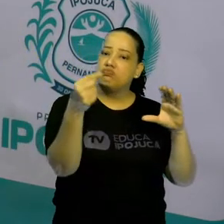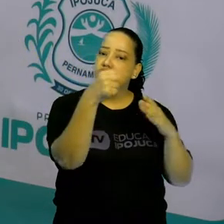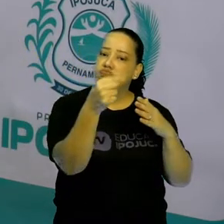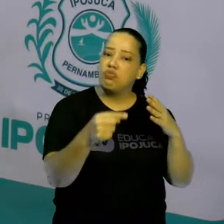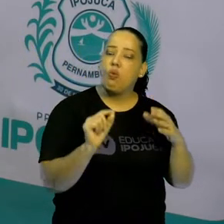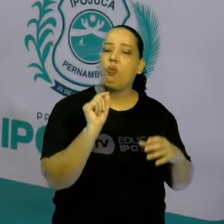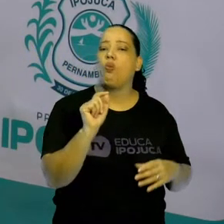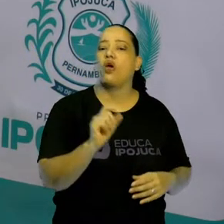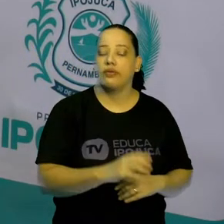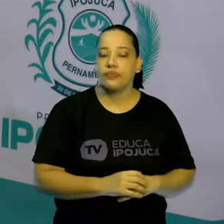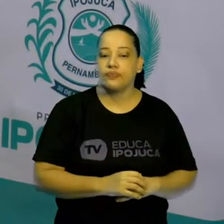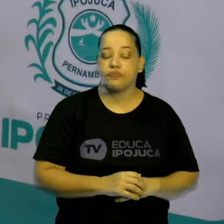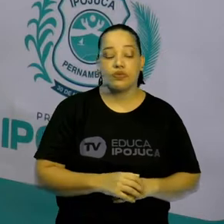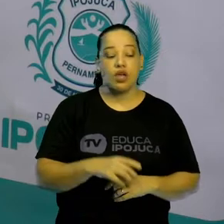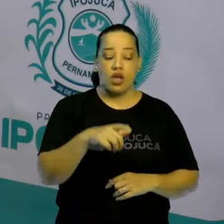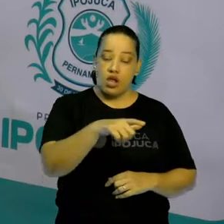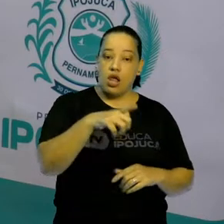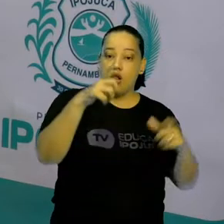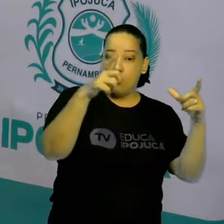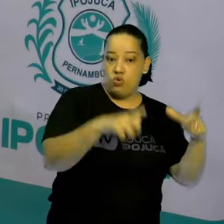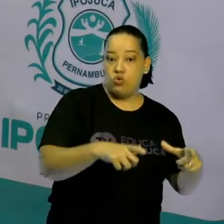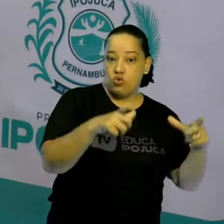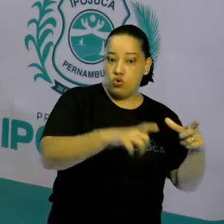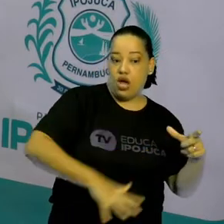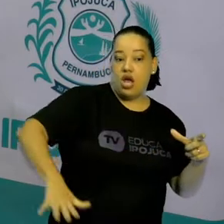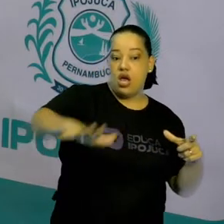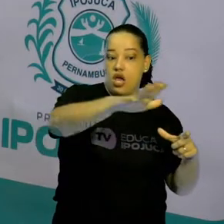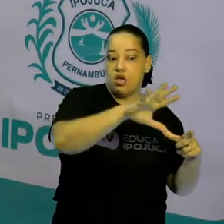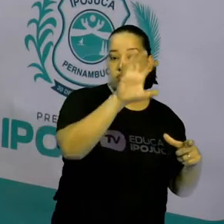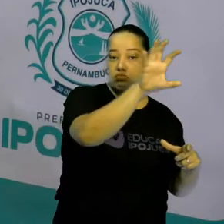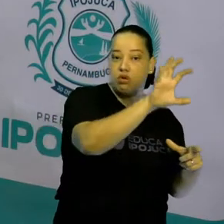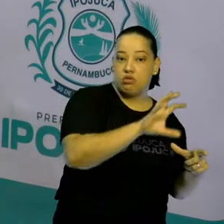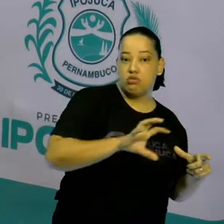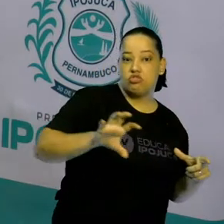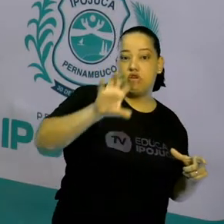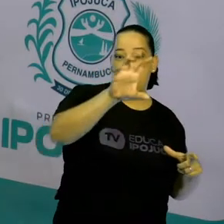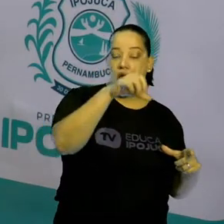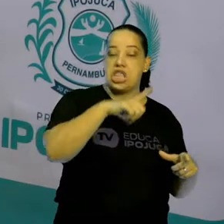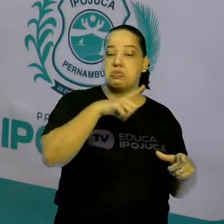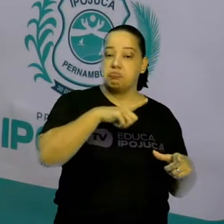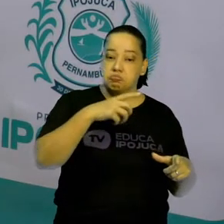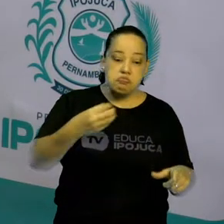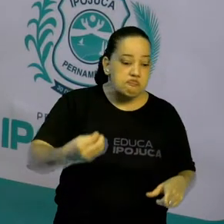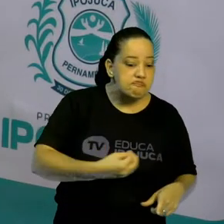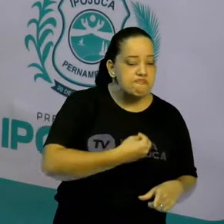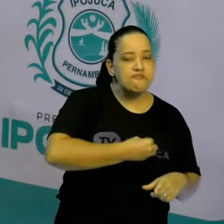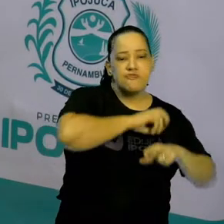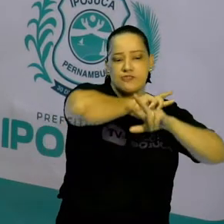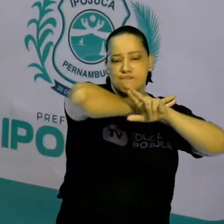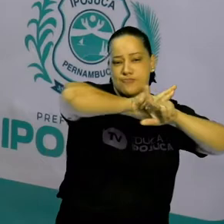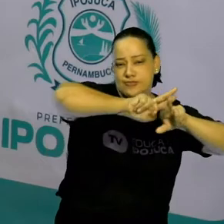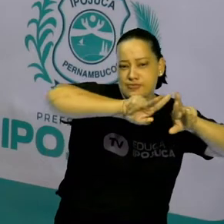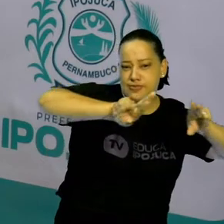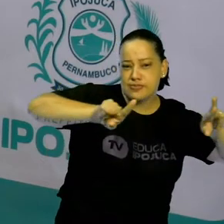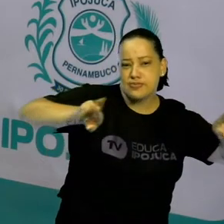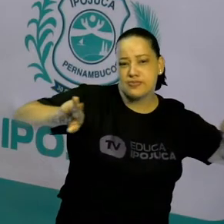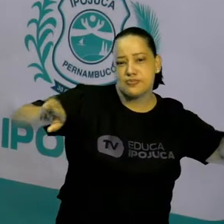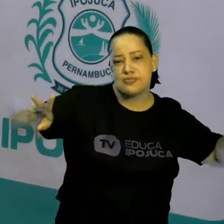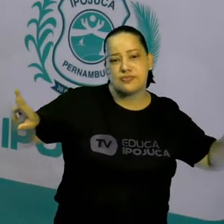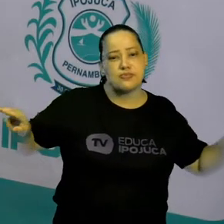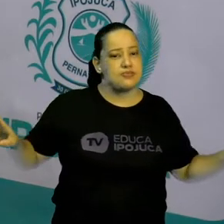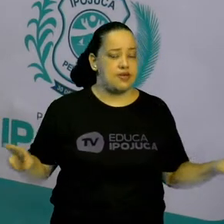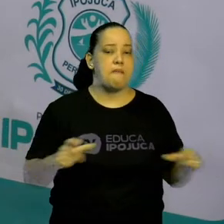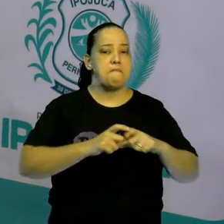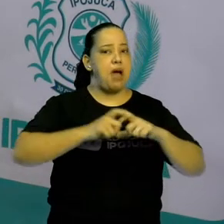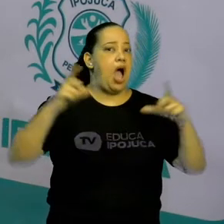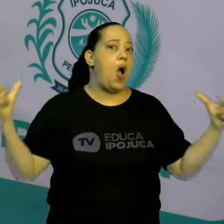hoje em dia, ela é considerada a região que tem a maior biodiversidade do planeta. Então, é lá que eu vou